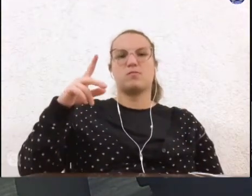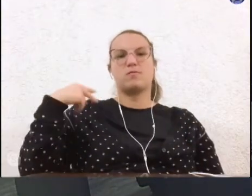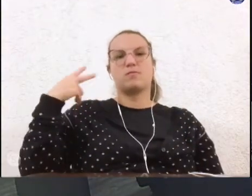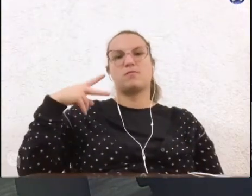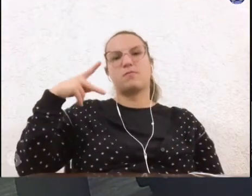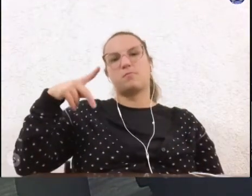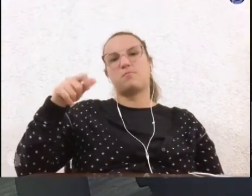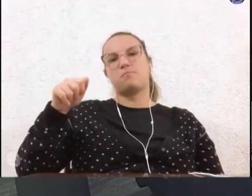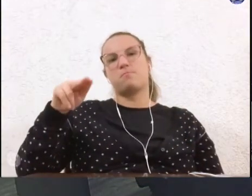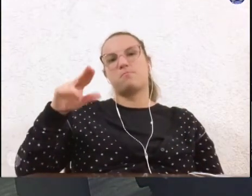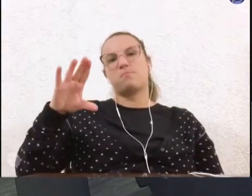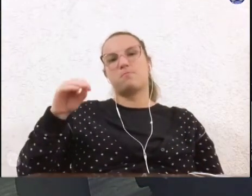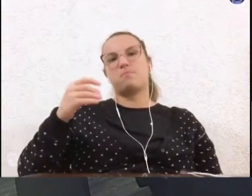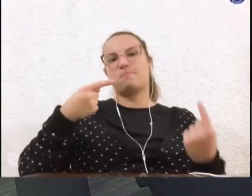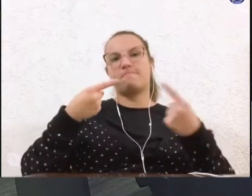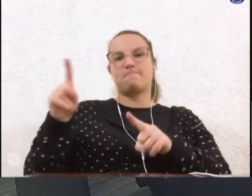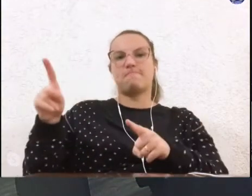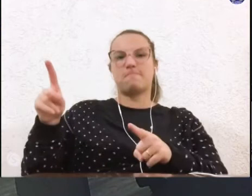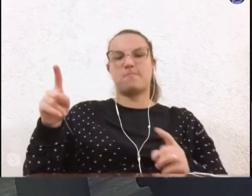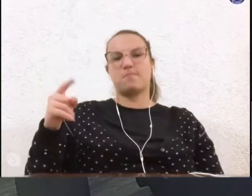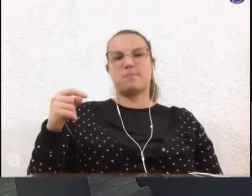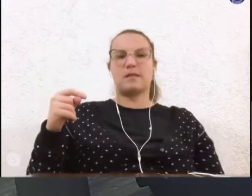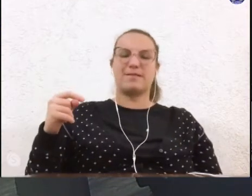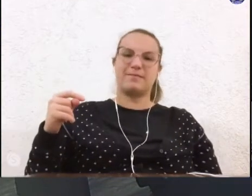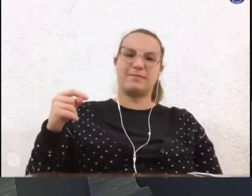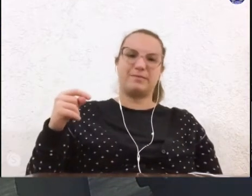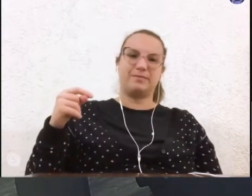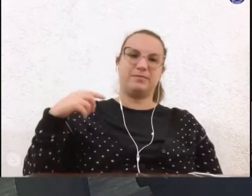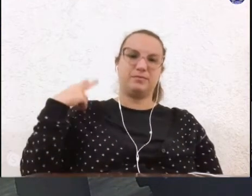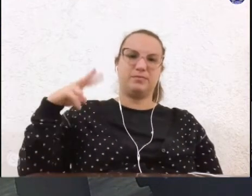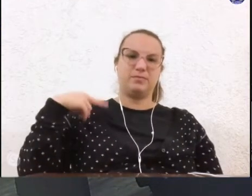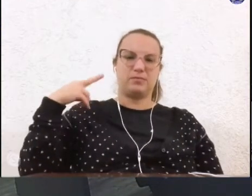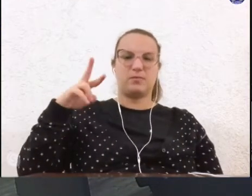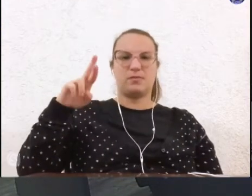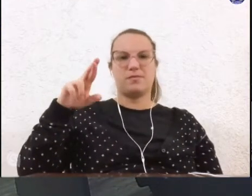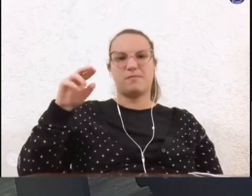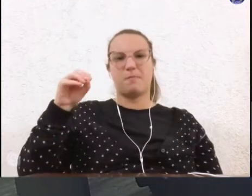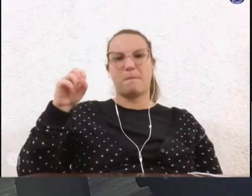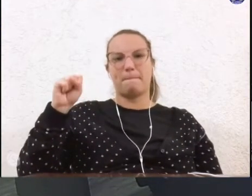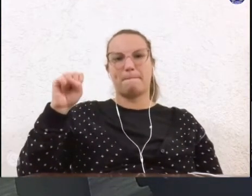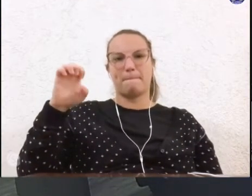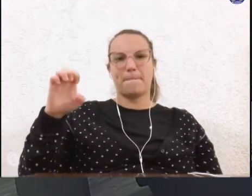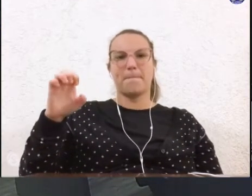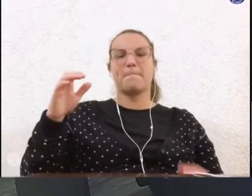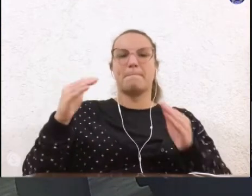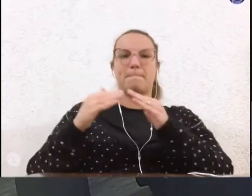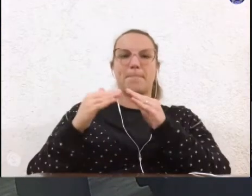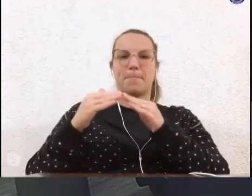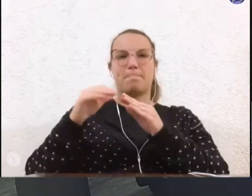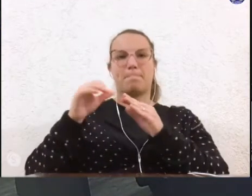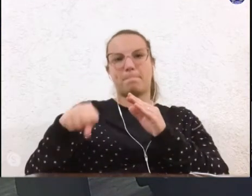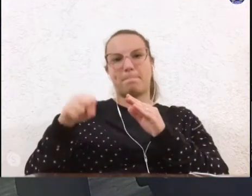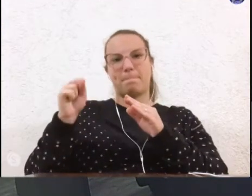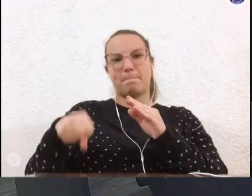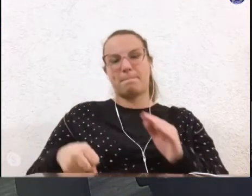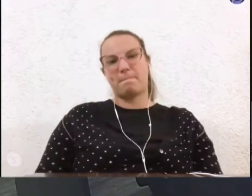contrário vereadora rosiello favorável ao adiamento